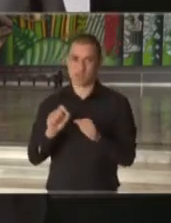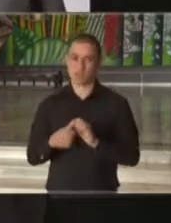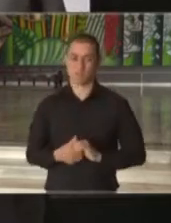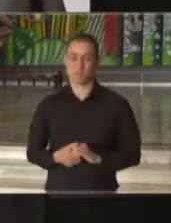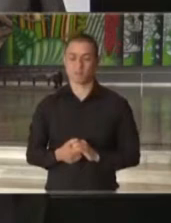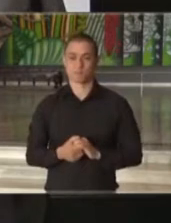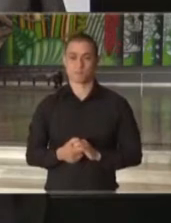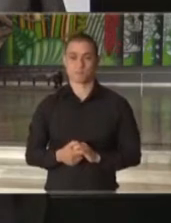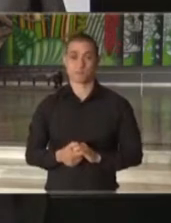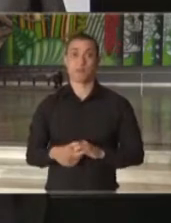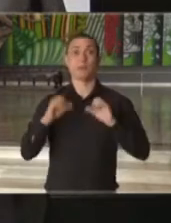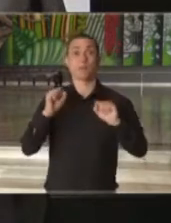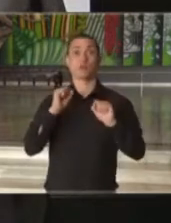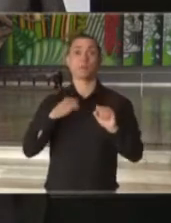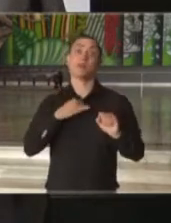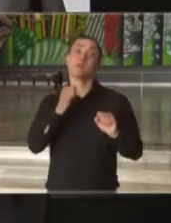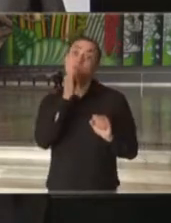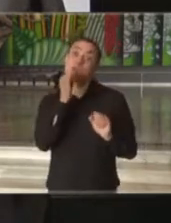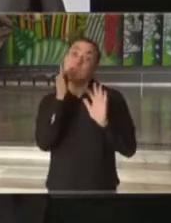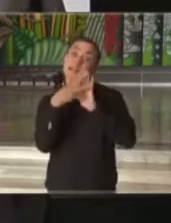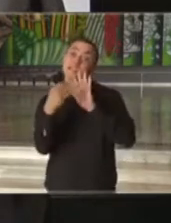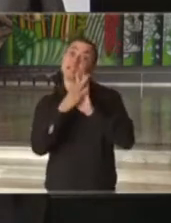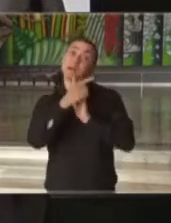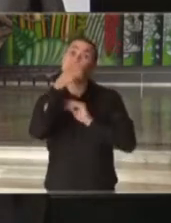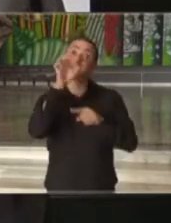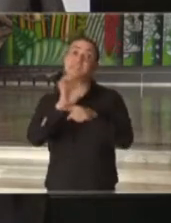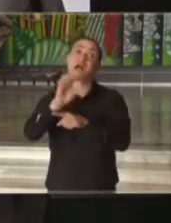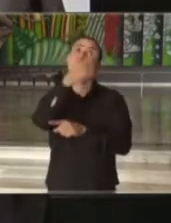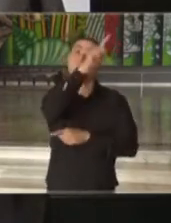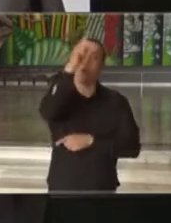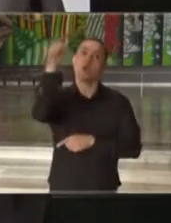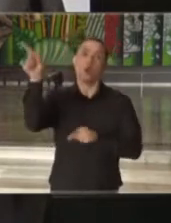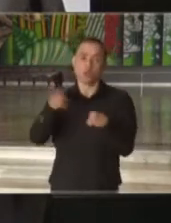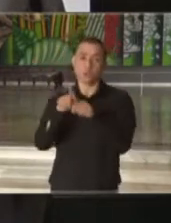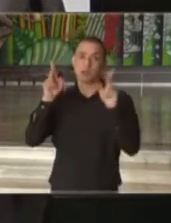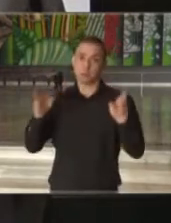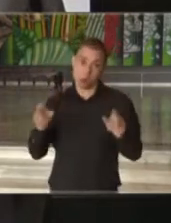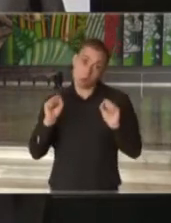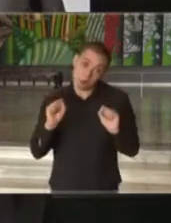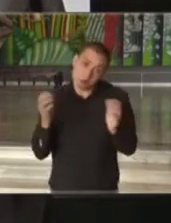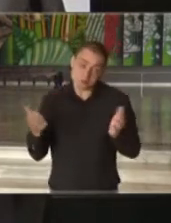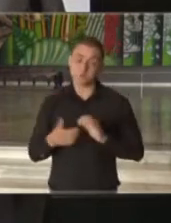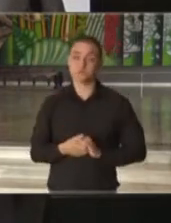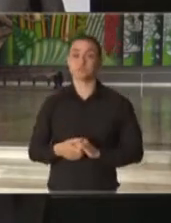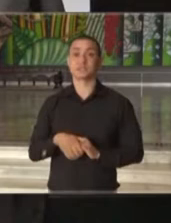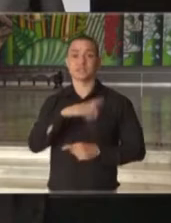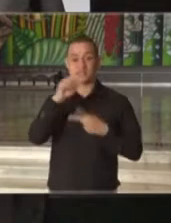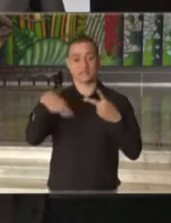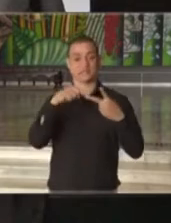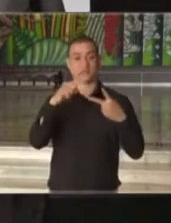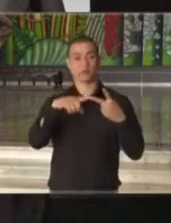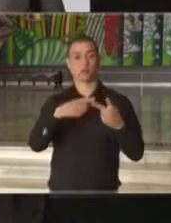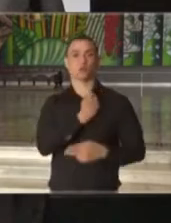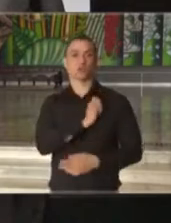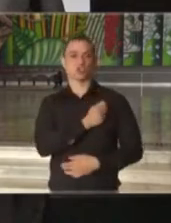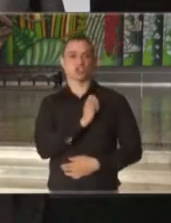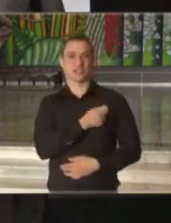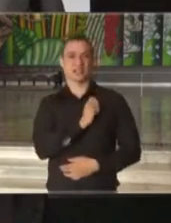pode ser um exemplo também para outros estados brasileiros. Segundo aspecto, a Delegacia